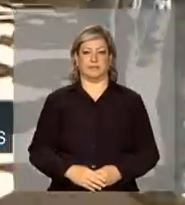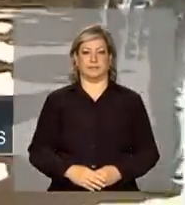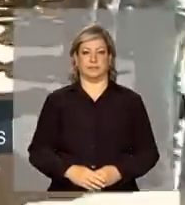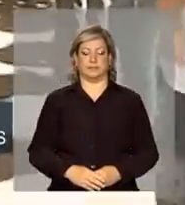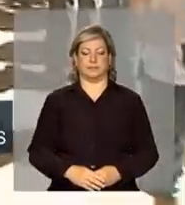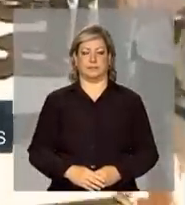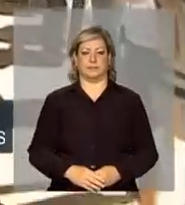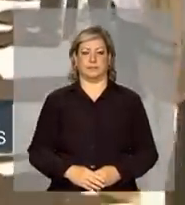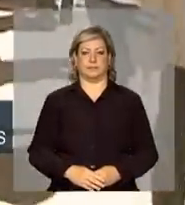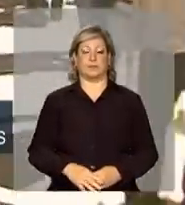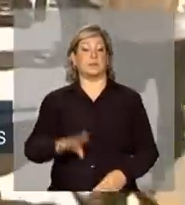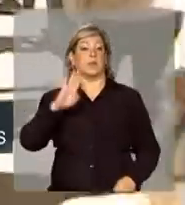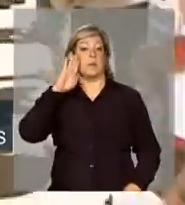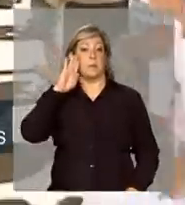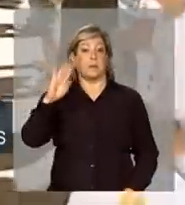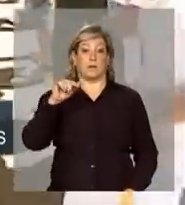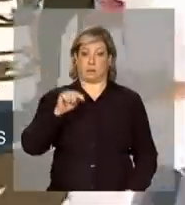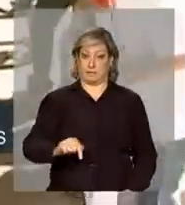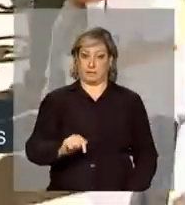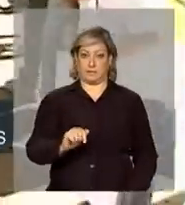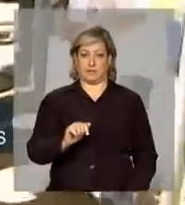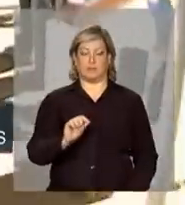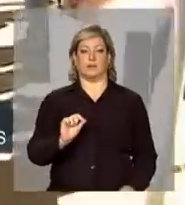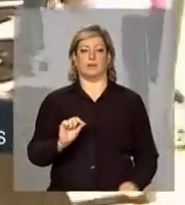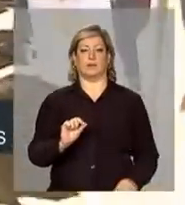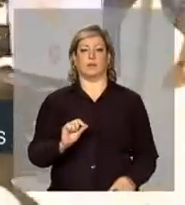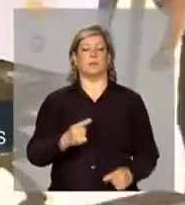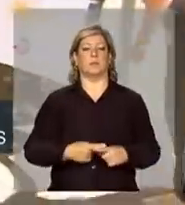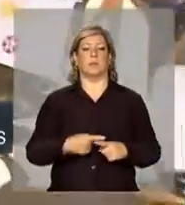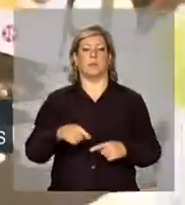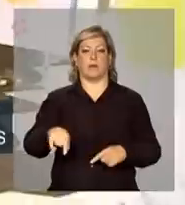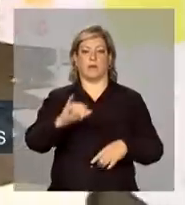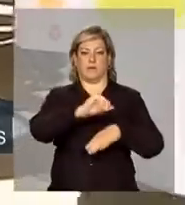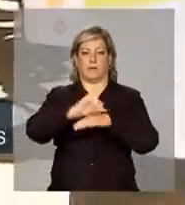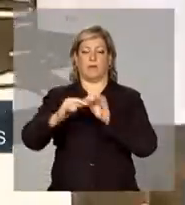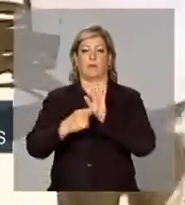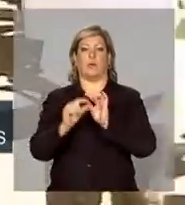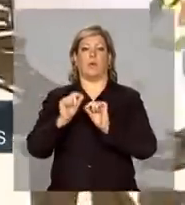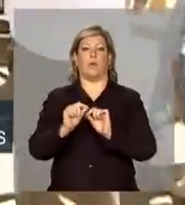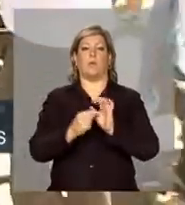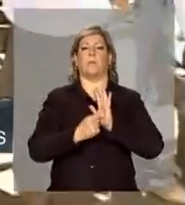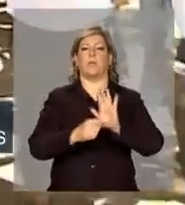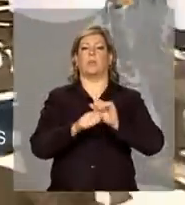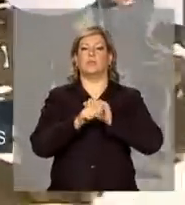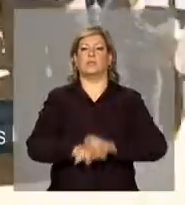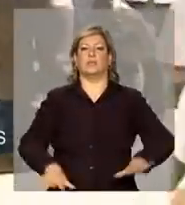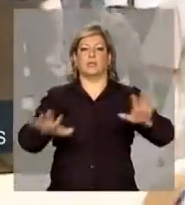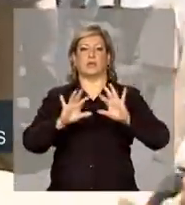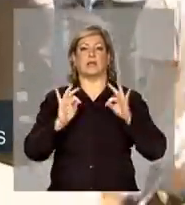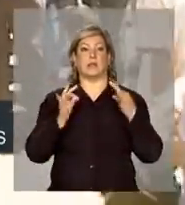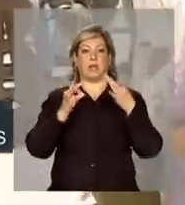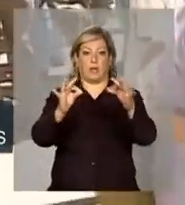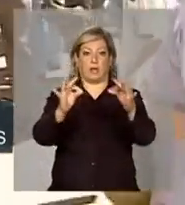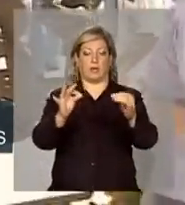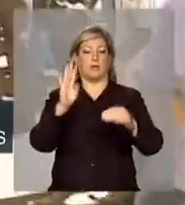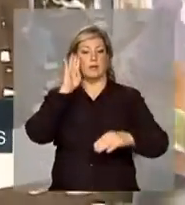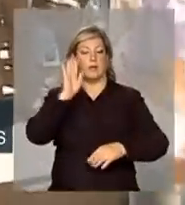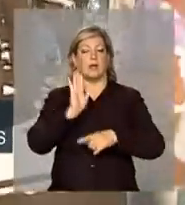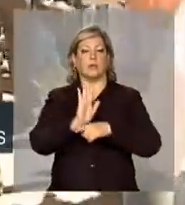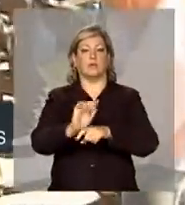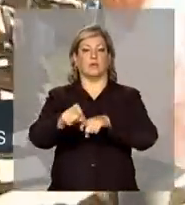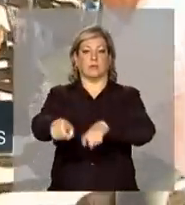O principal objetivo da feira é a difusão de tecnologias voltadas ao aumento de